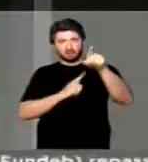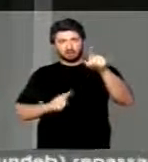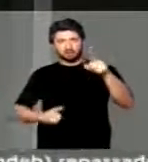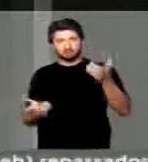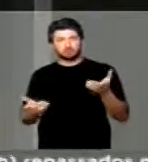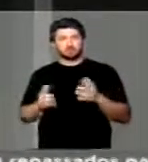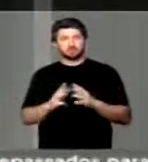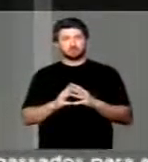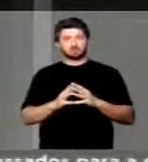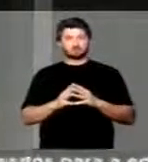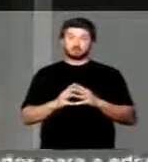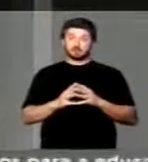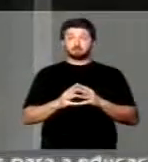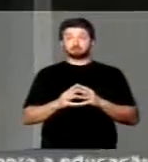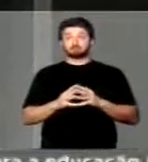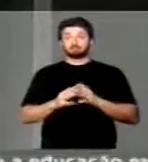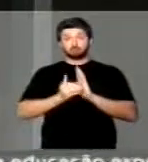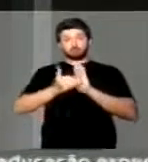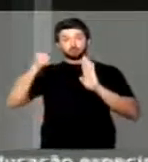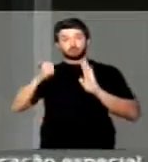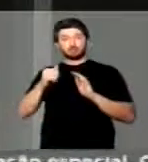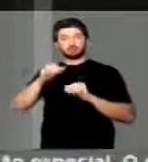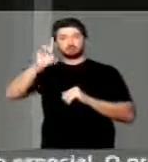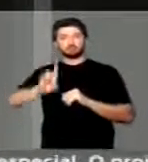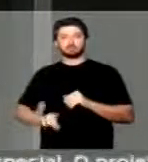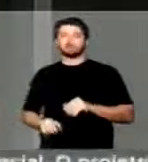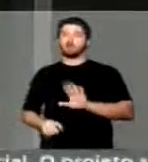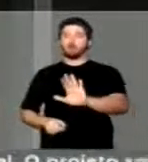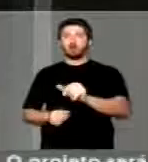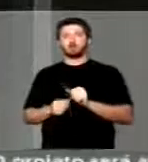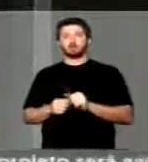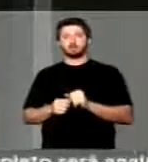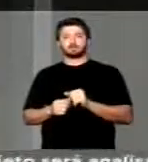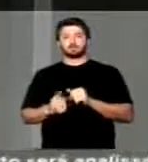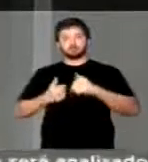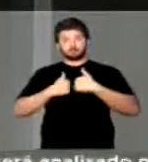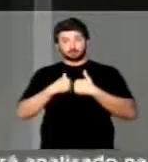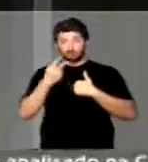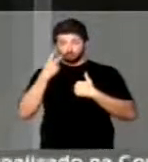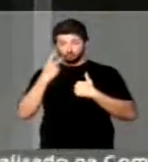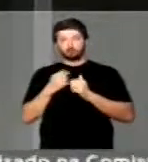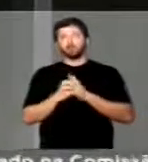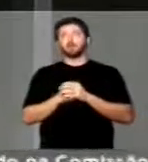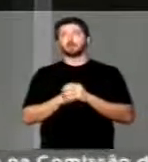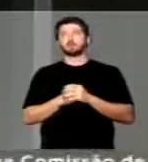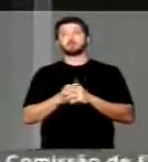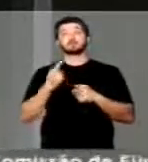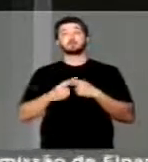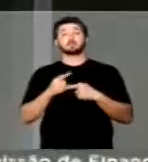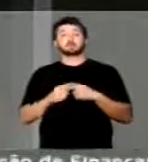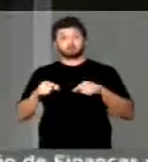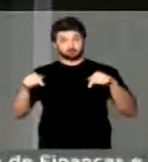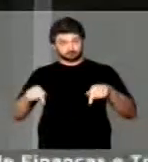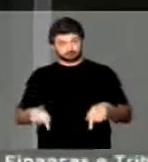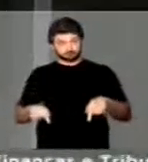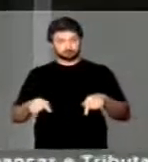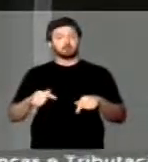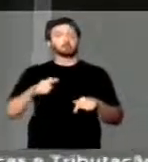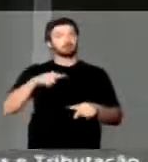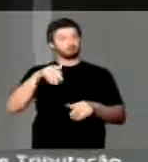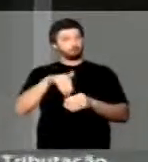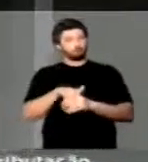governo que lhe tira esses direitos. Ora, eu falo isso, no entanto, porque aqui houve